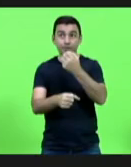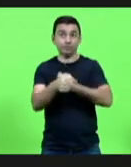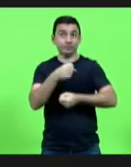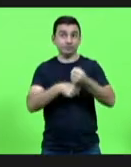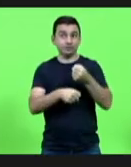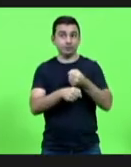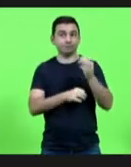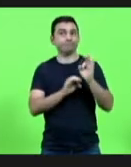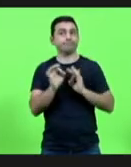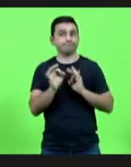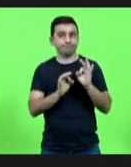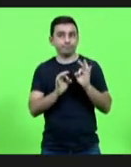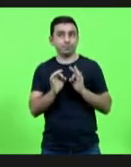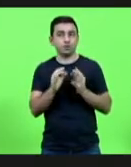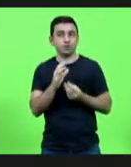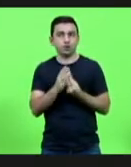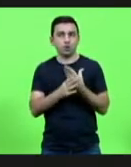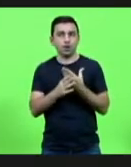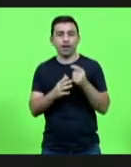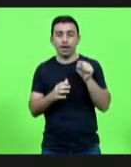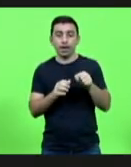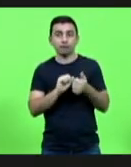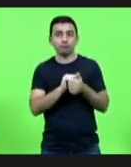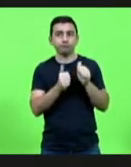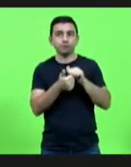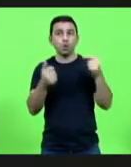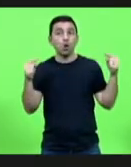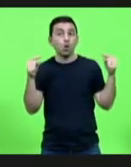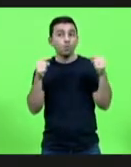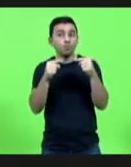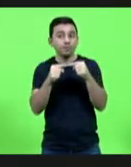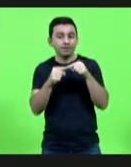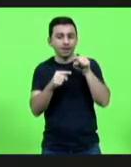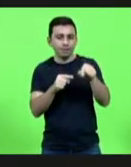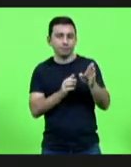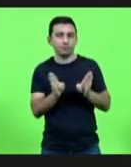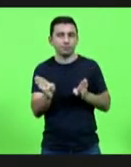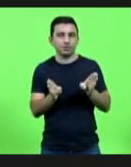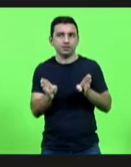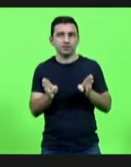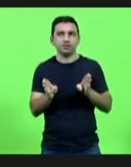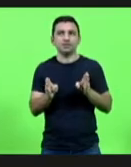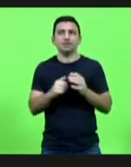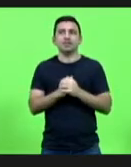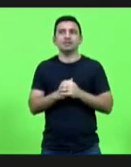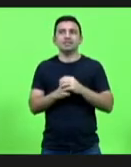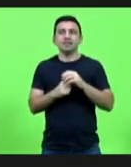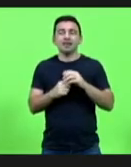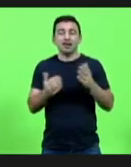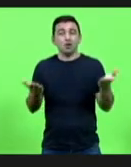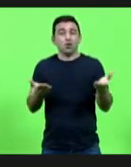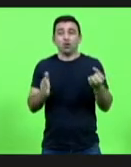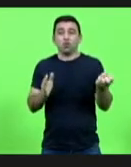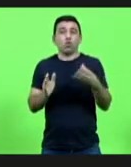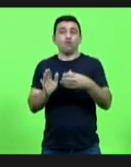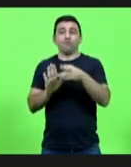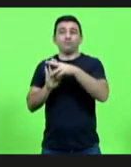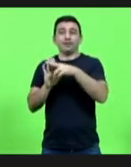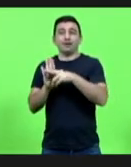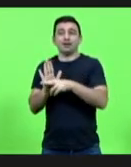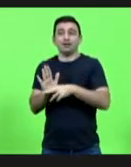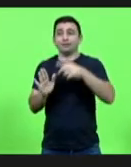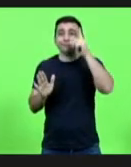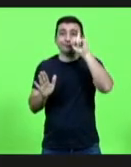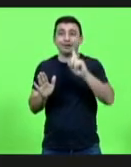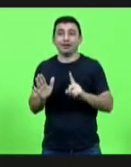adequada àquele momento. dependendo de como sai essa regulamentação, a gente não sabe se pode ser